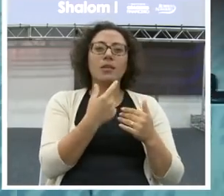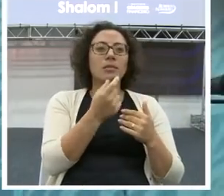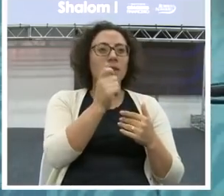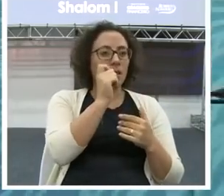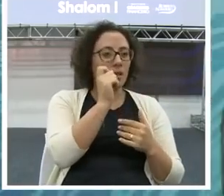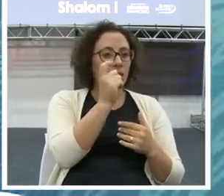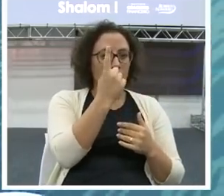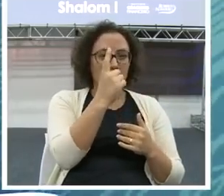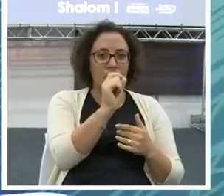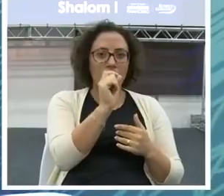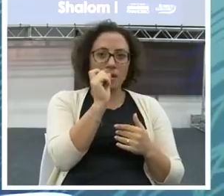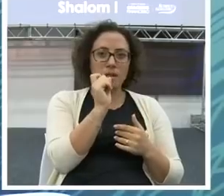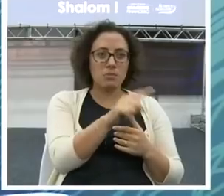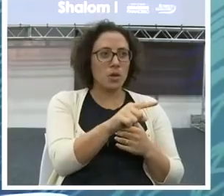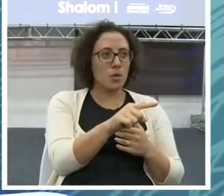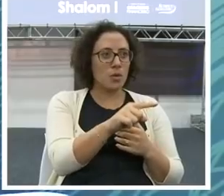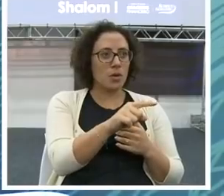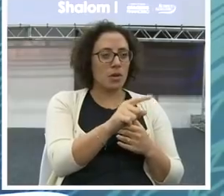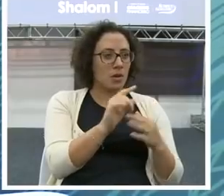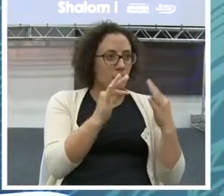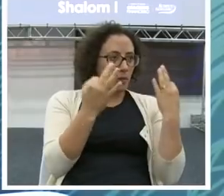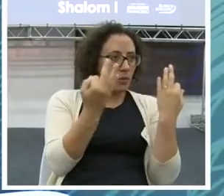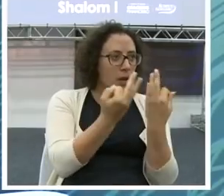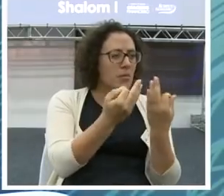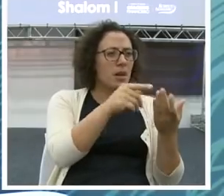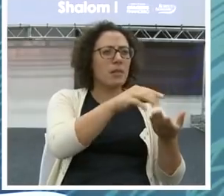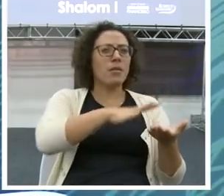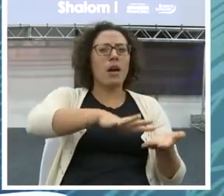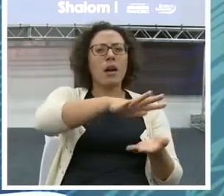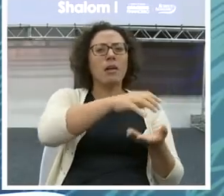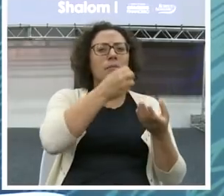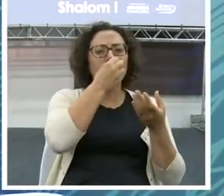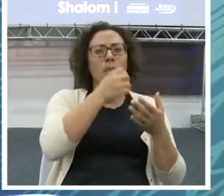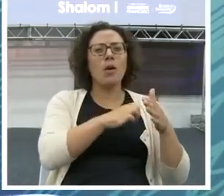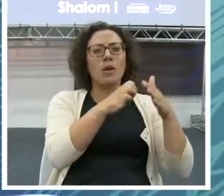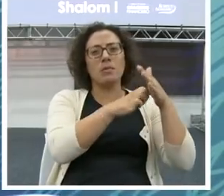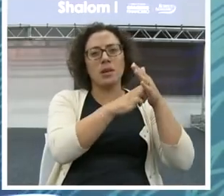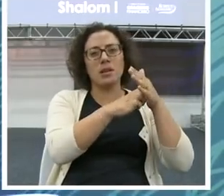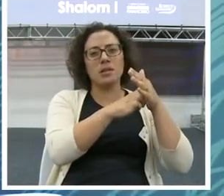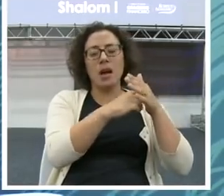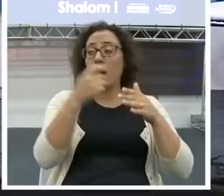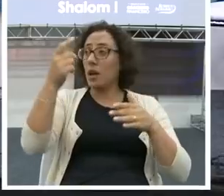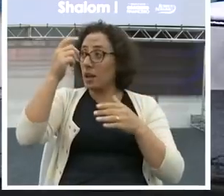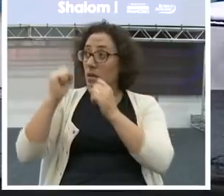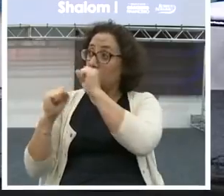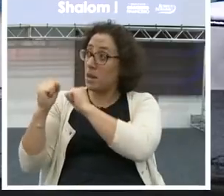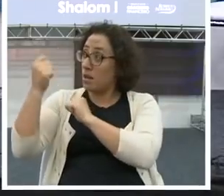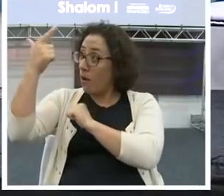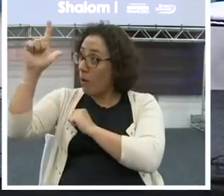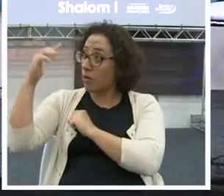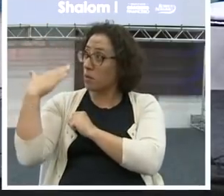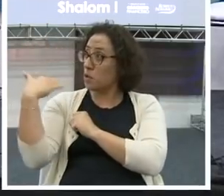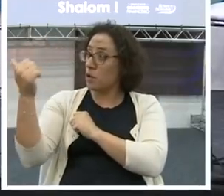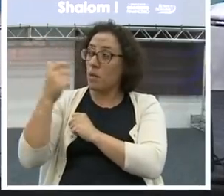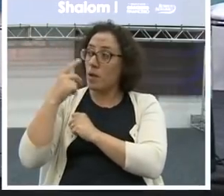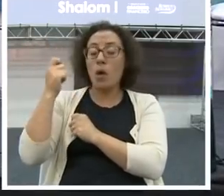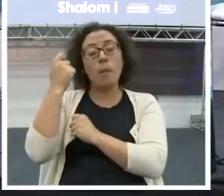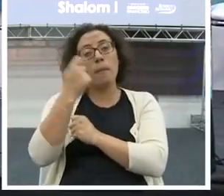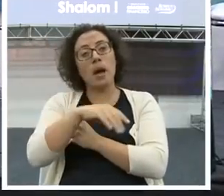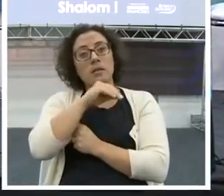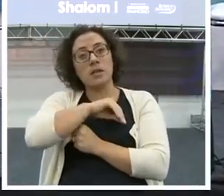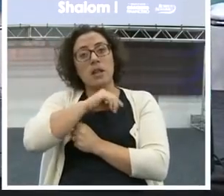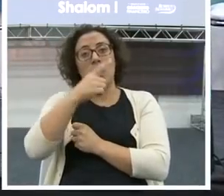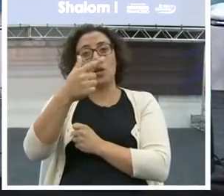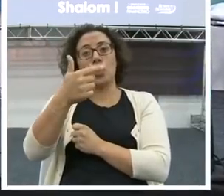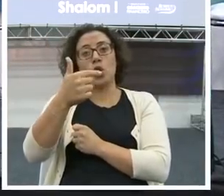empresa, fala, vou te pagar 12 mil. Você muda? Você mudou por dinheiro e não por valor. Tá? Eu sou uma